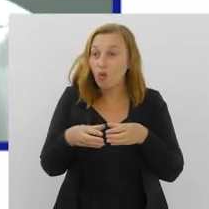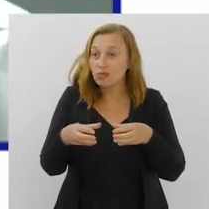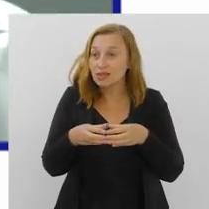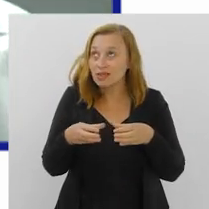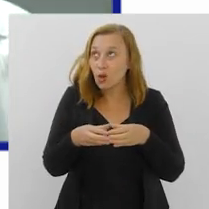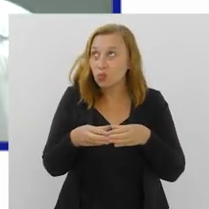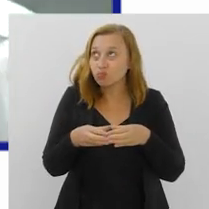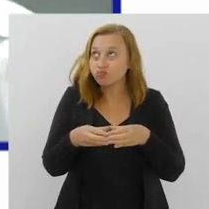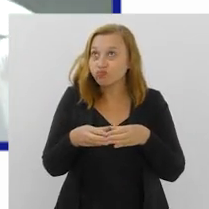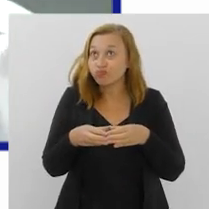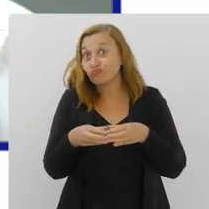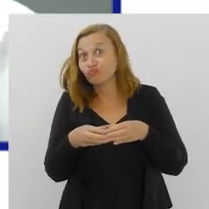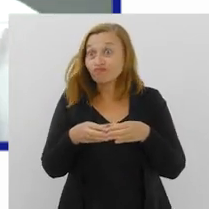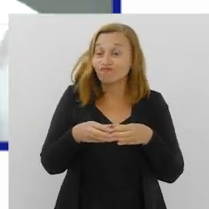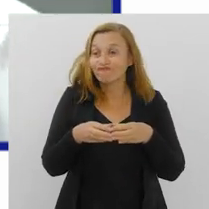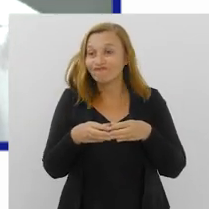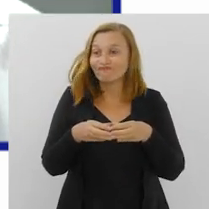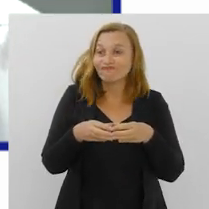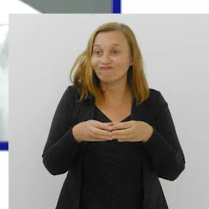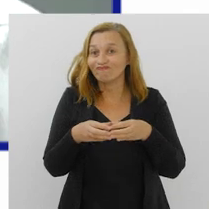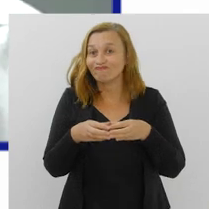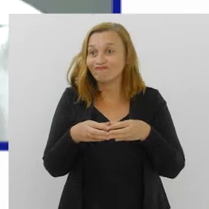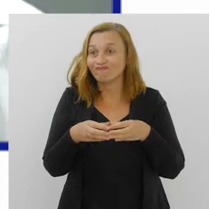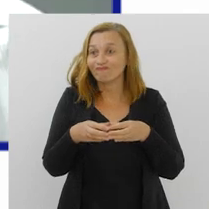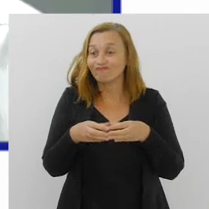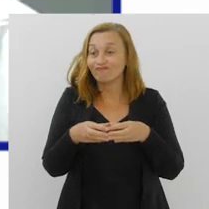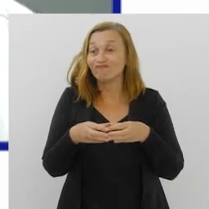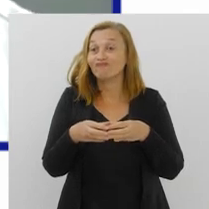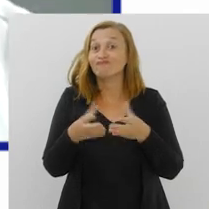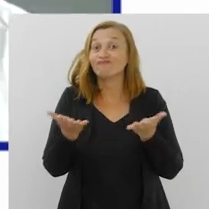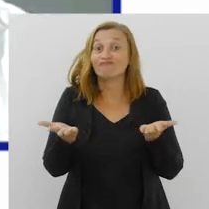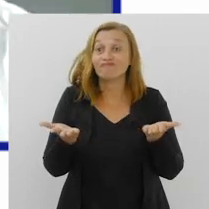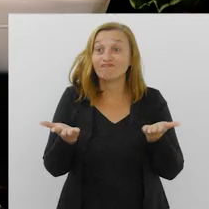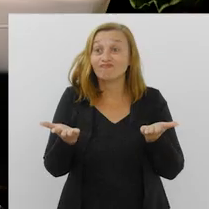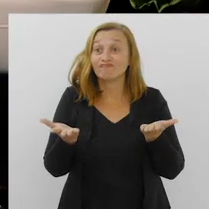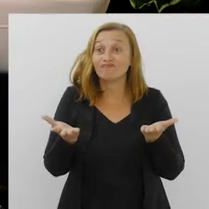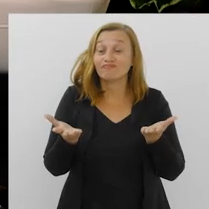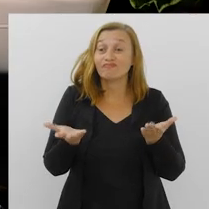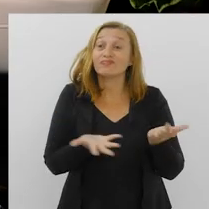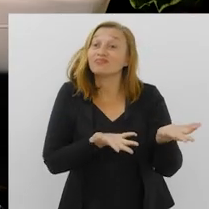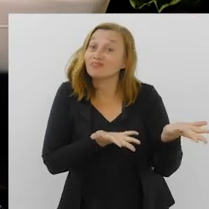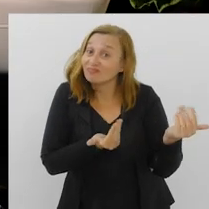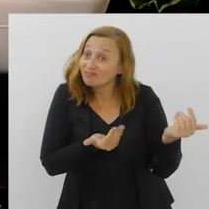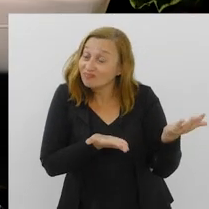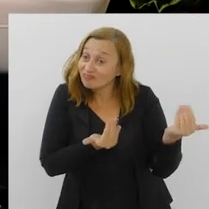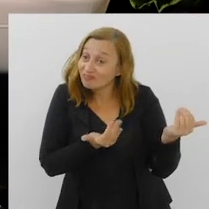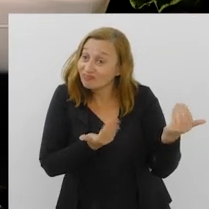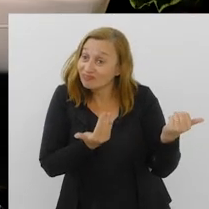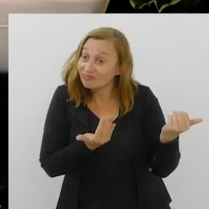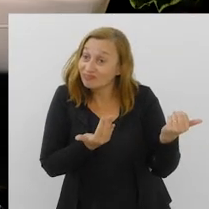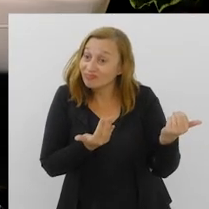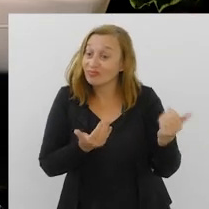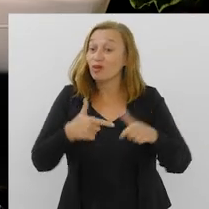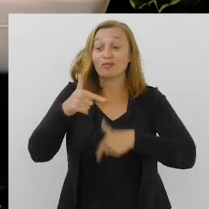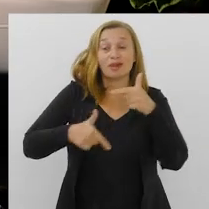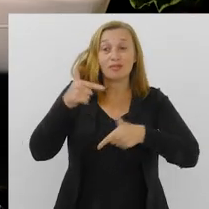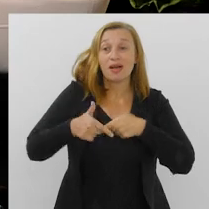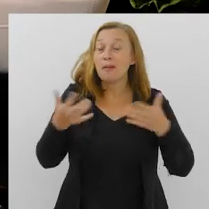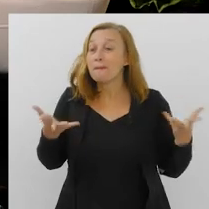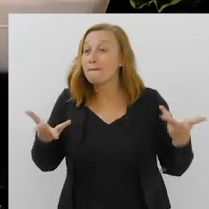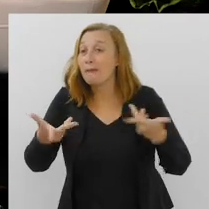da Juventude, onde tem um trabalho